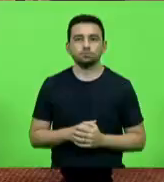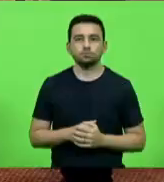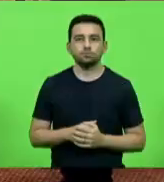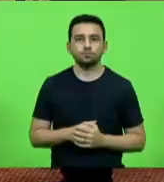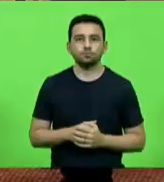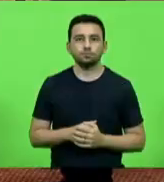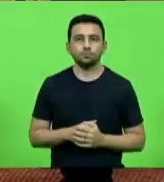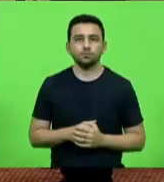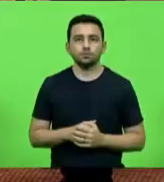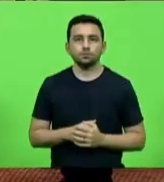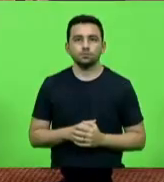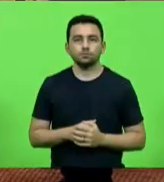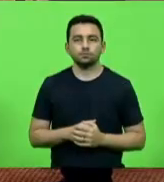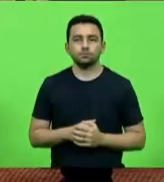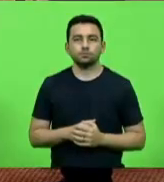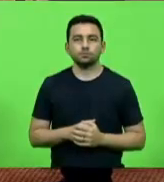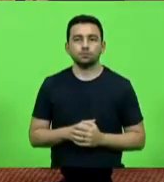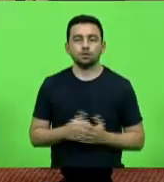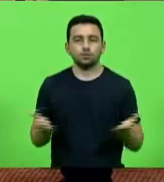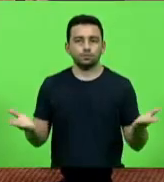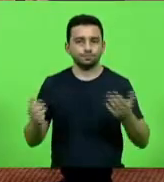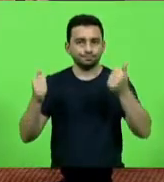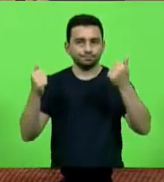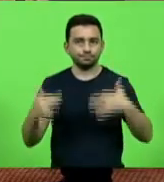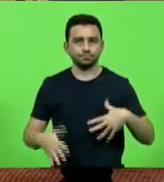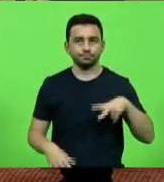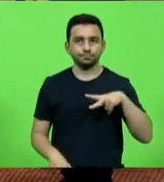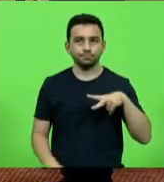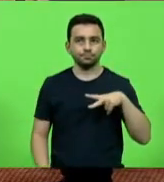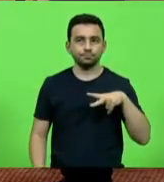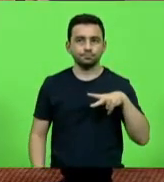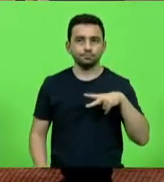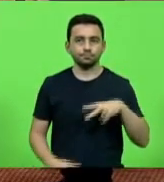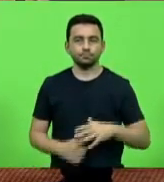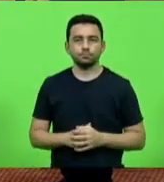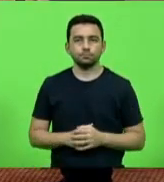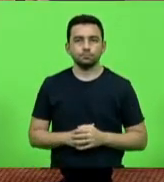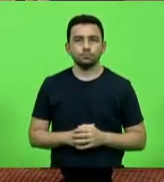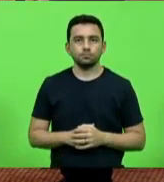Fim da ordem do dia. Passamos às explicações pessoais.